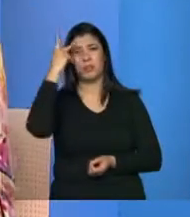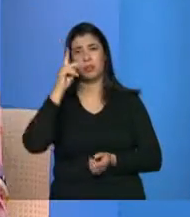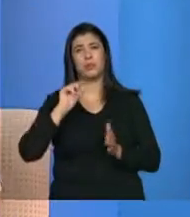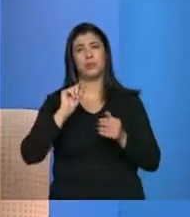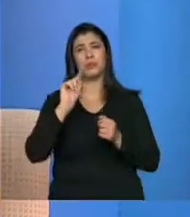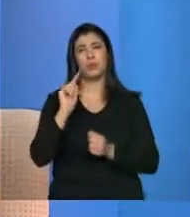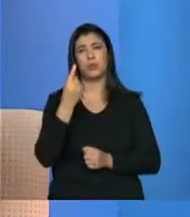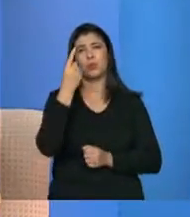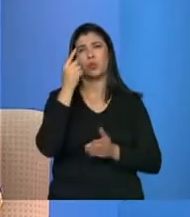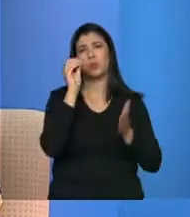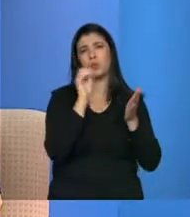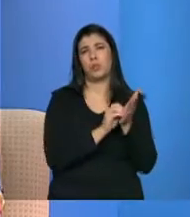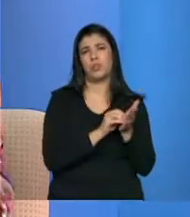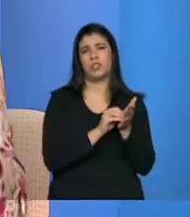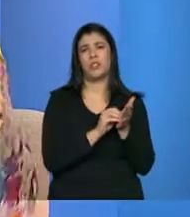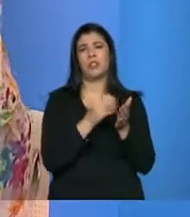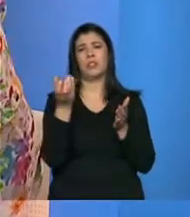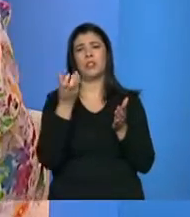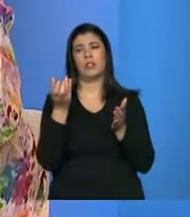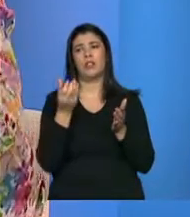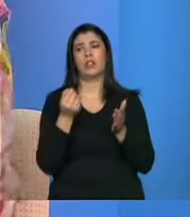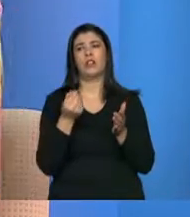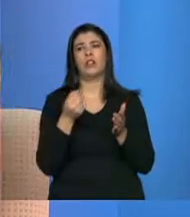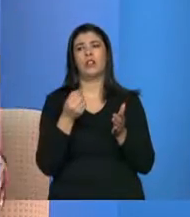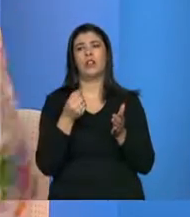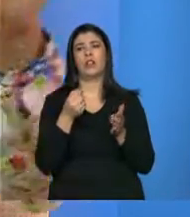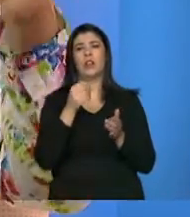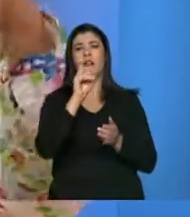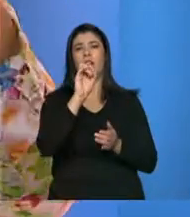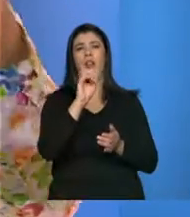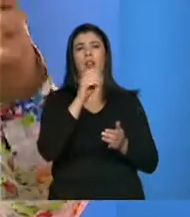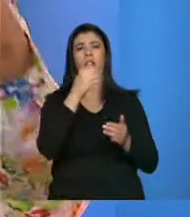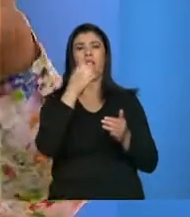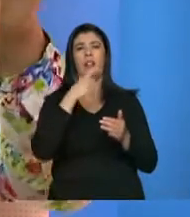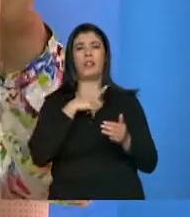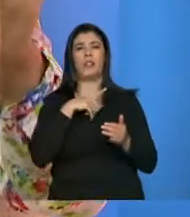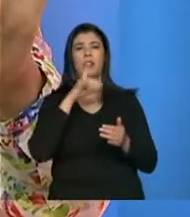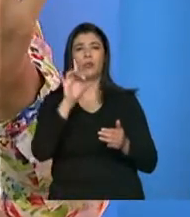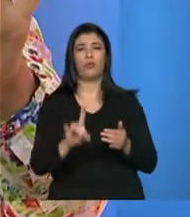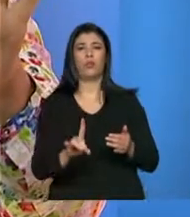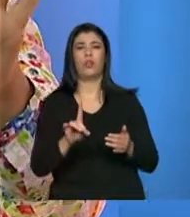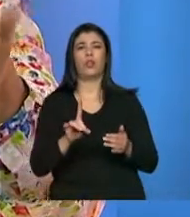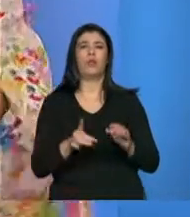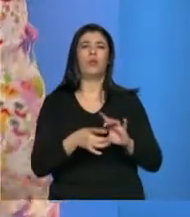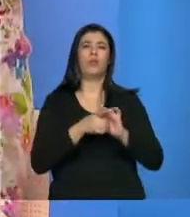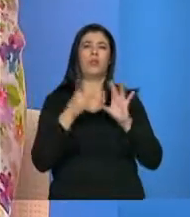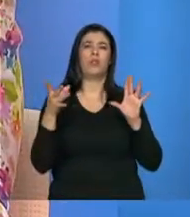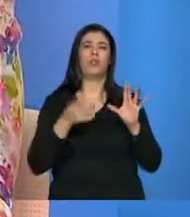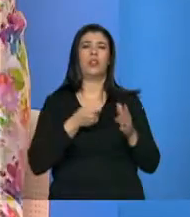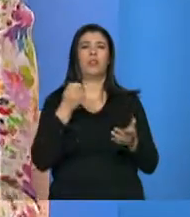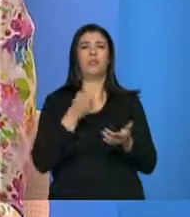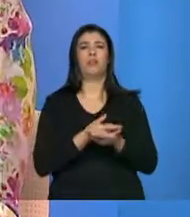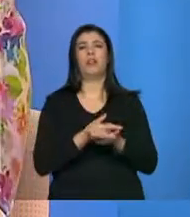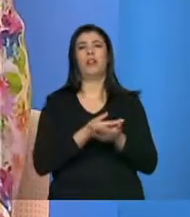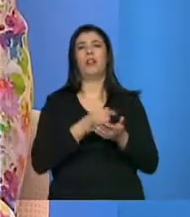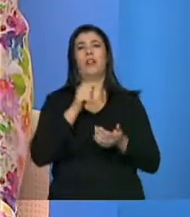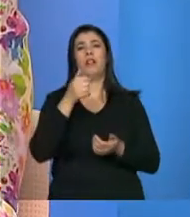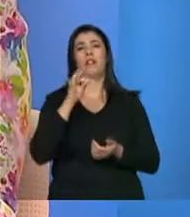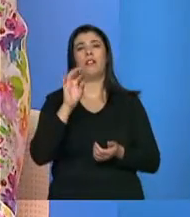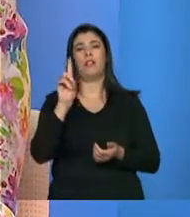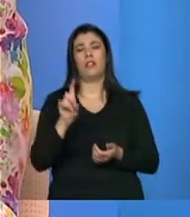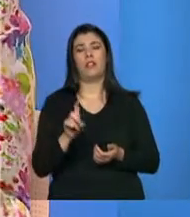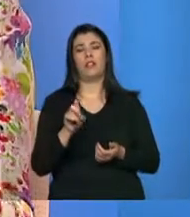vez, quis uma isenção de uma taxa de concurso, e não precisa mais, não quis mais, não se interessa mais. Ou senão, simplesmente,